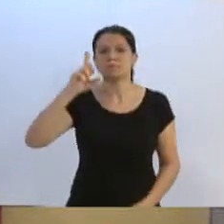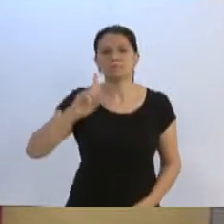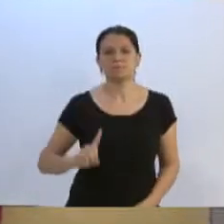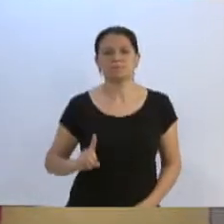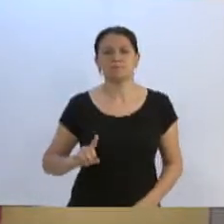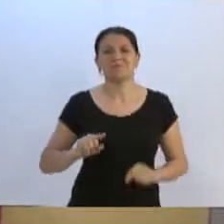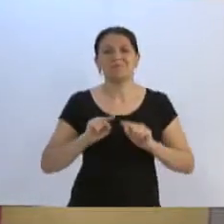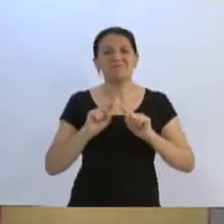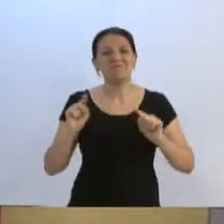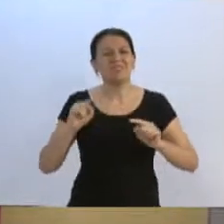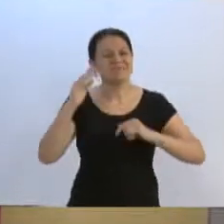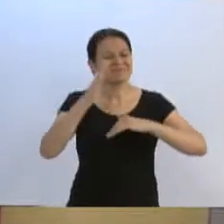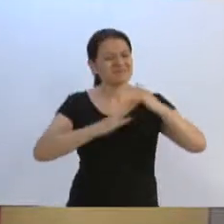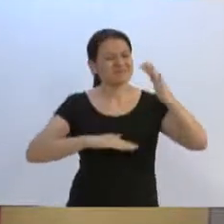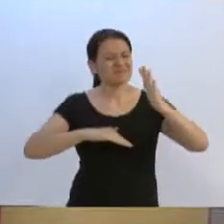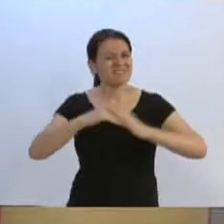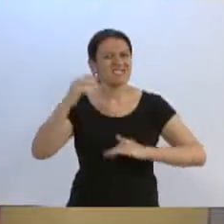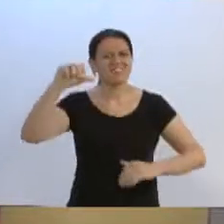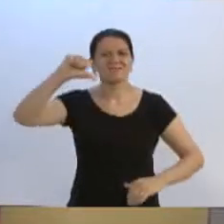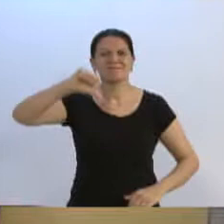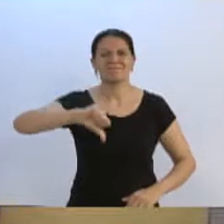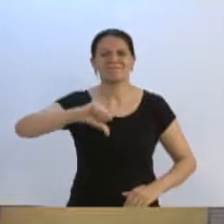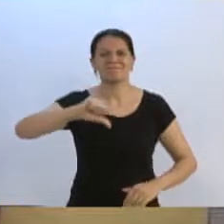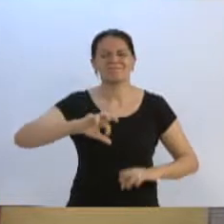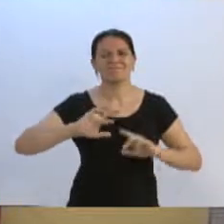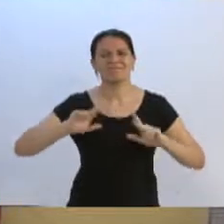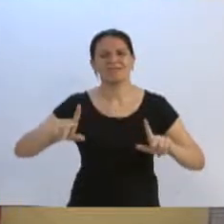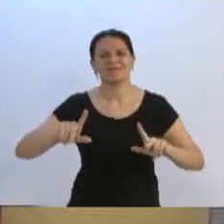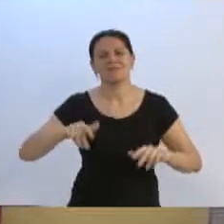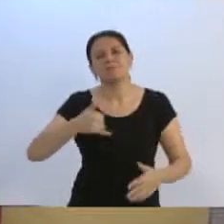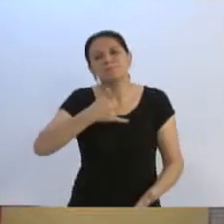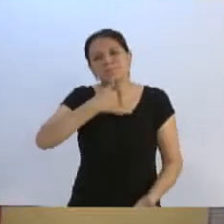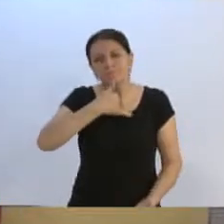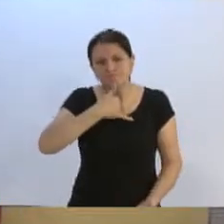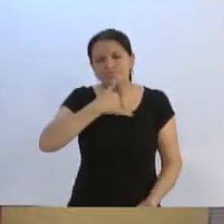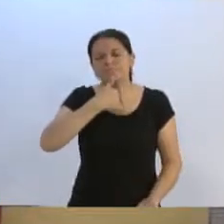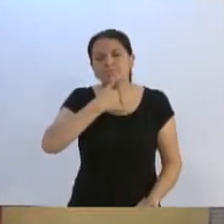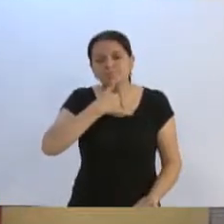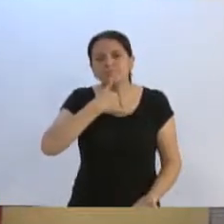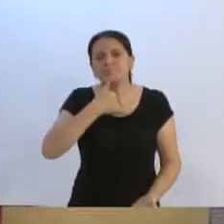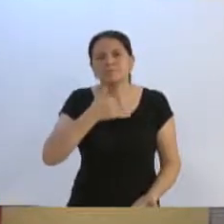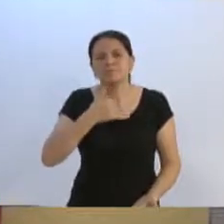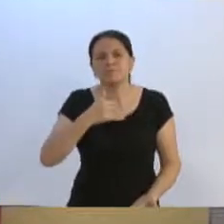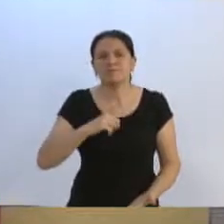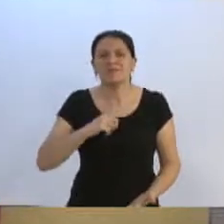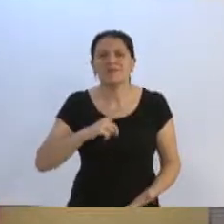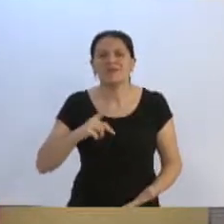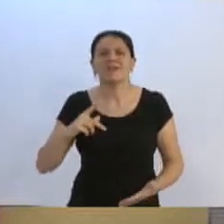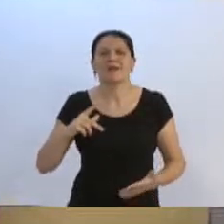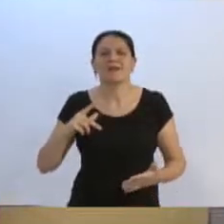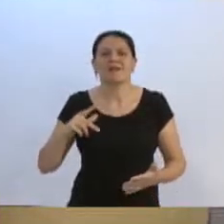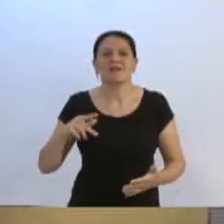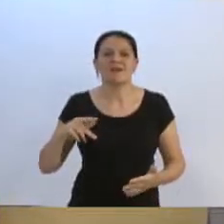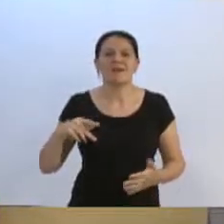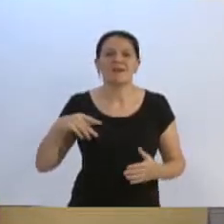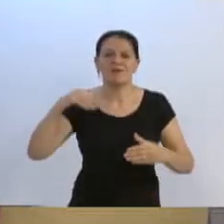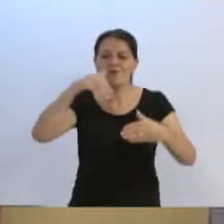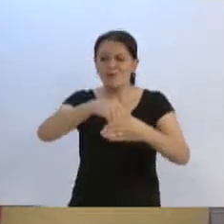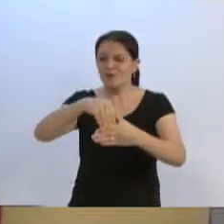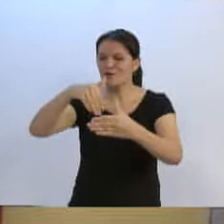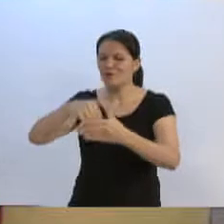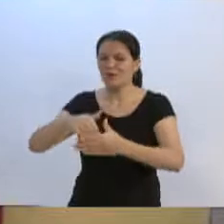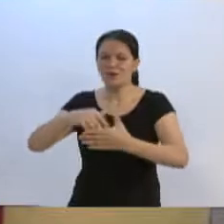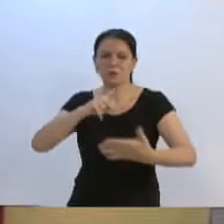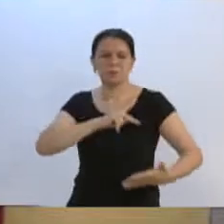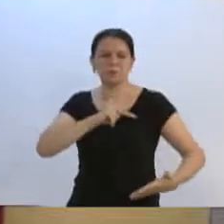mas na prática não é isso que a gente vê. Infelizmente, entra campanha e sai campanha, entra governo e